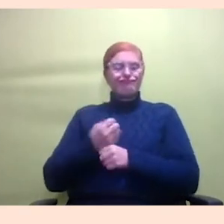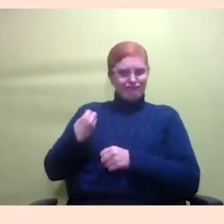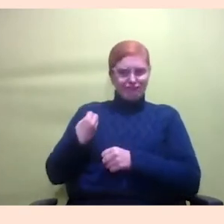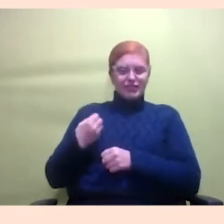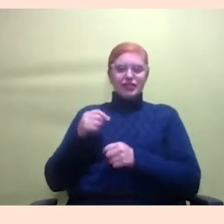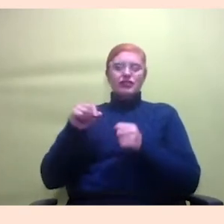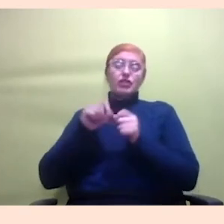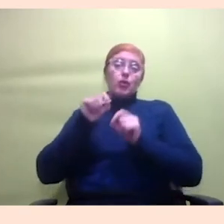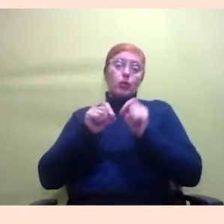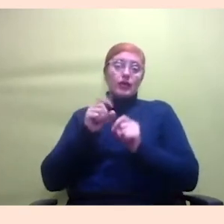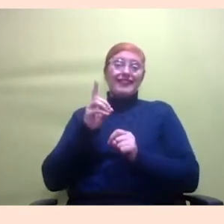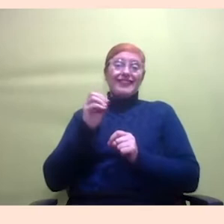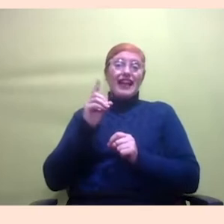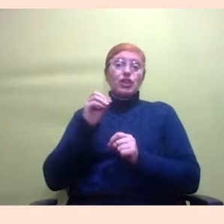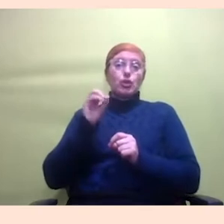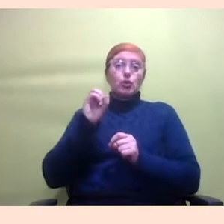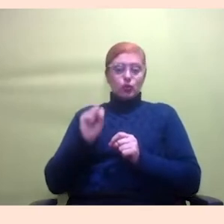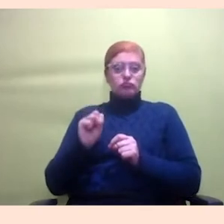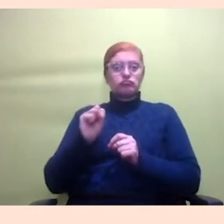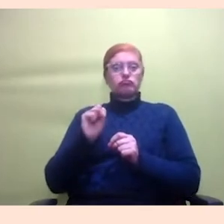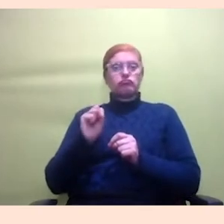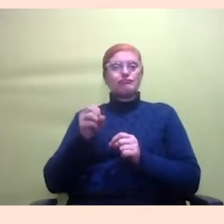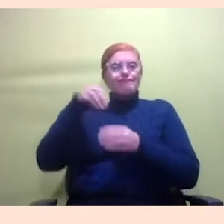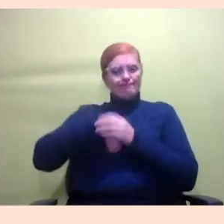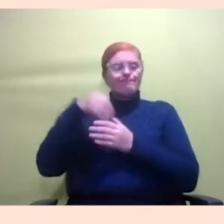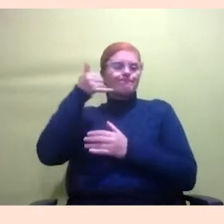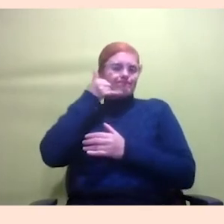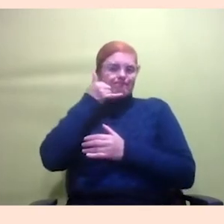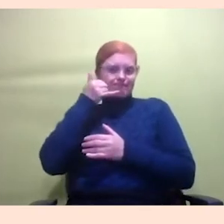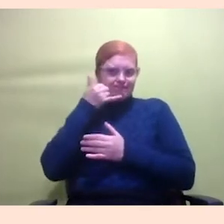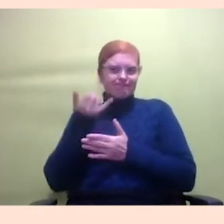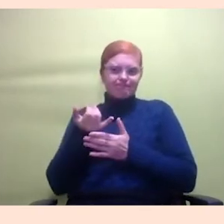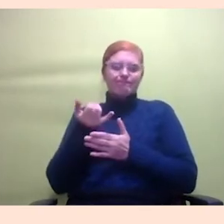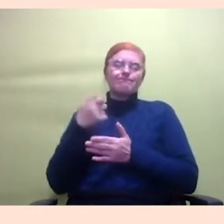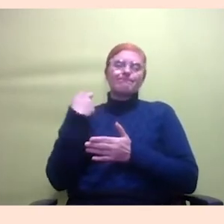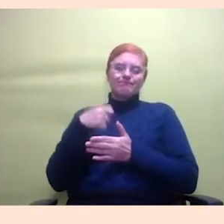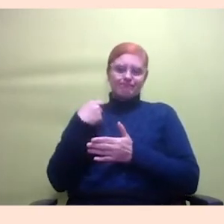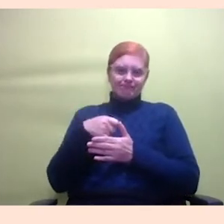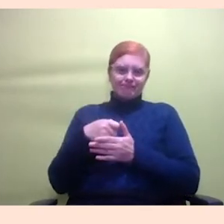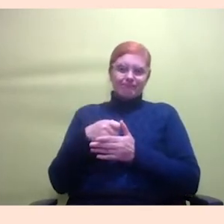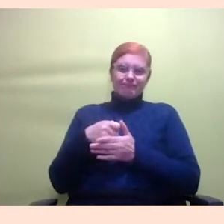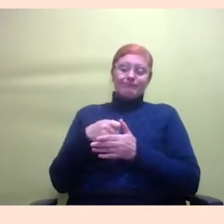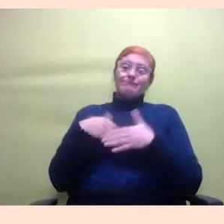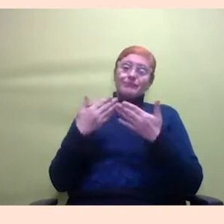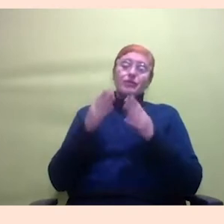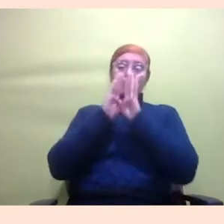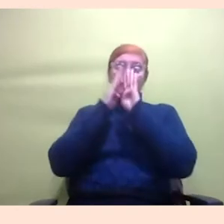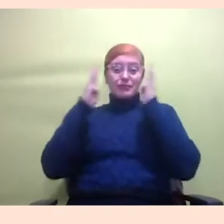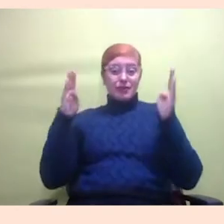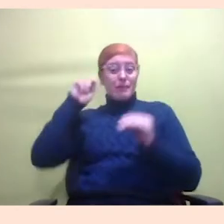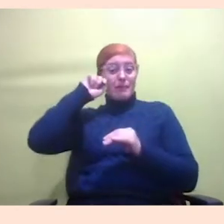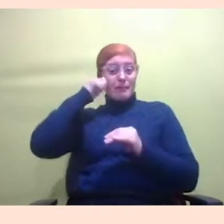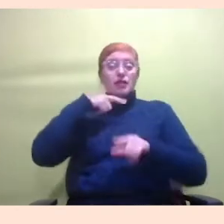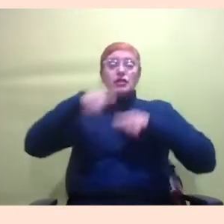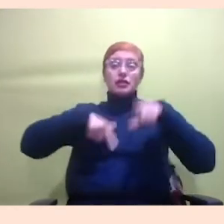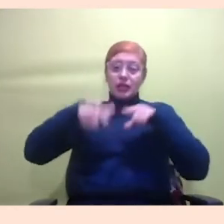celular. Até tive que fazer uma assinatura enorme, assim. O Bíblia Preta, como a gente trabalha bastante com arquivo de texto,